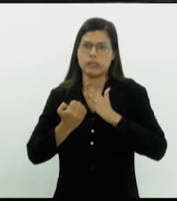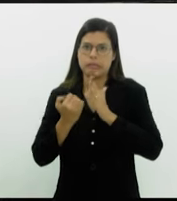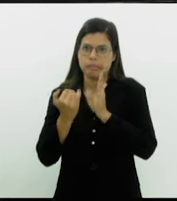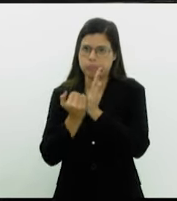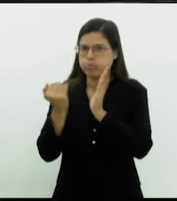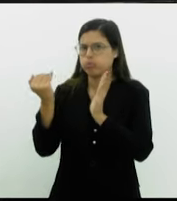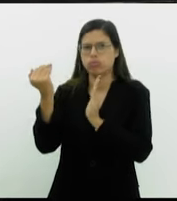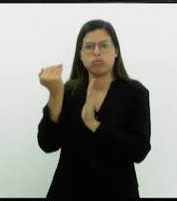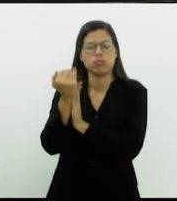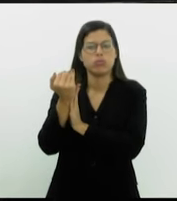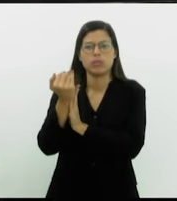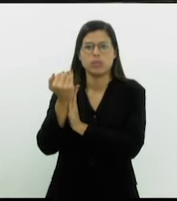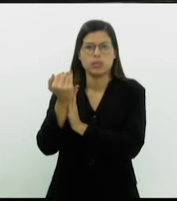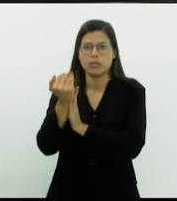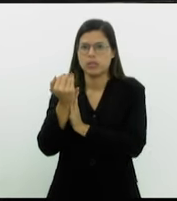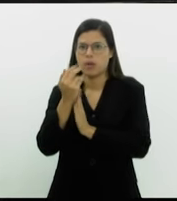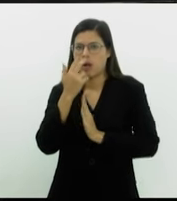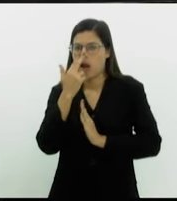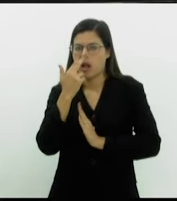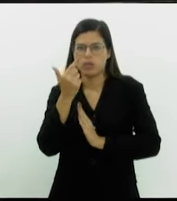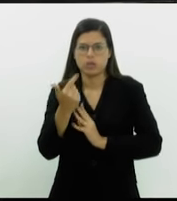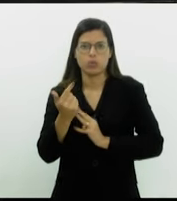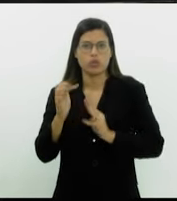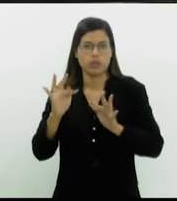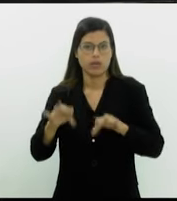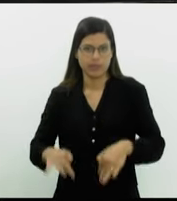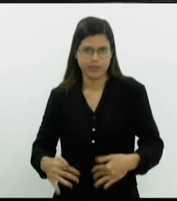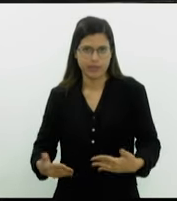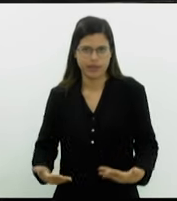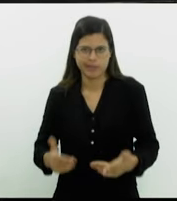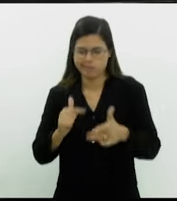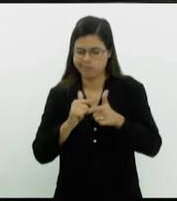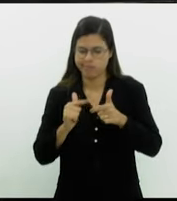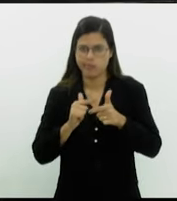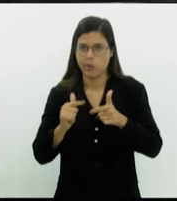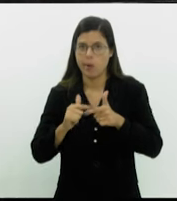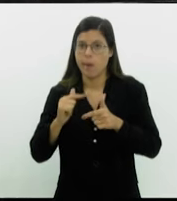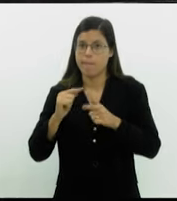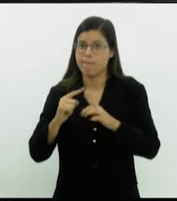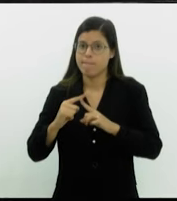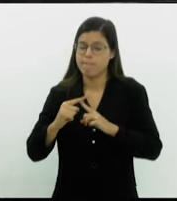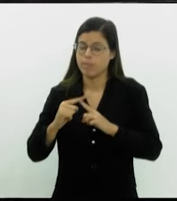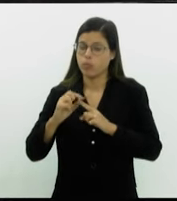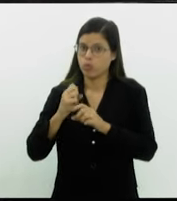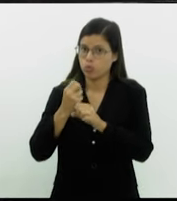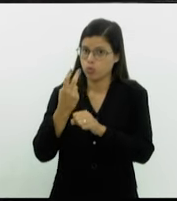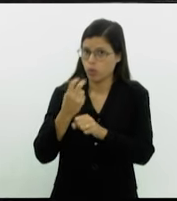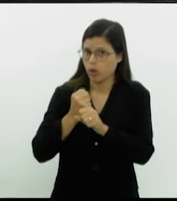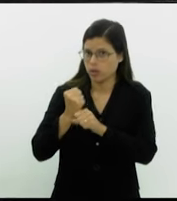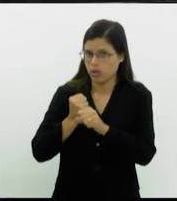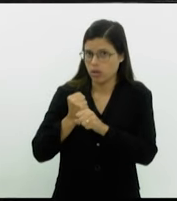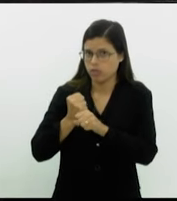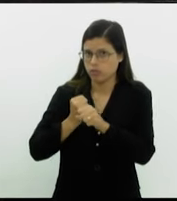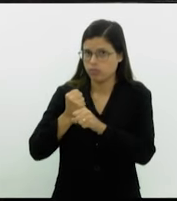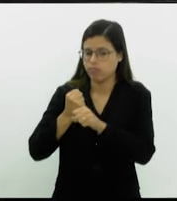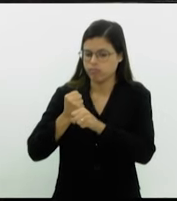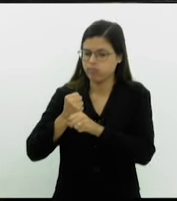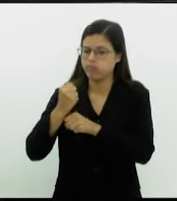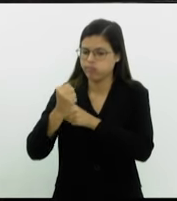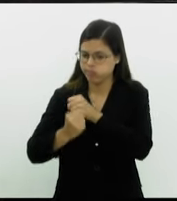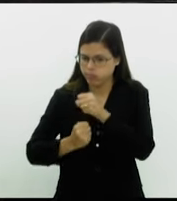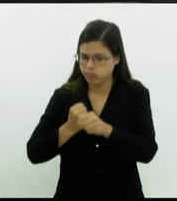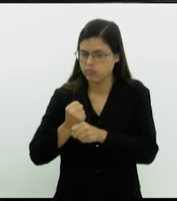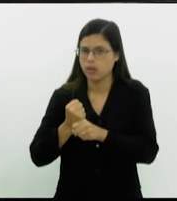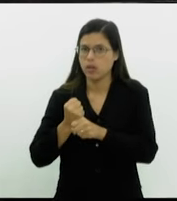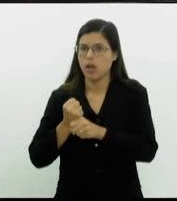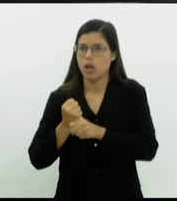Um buraco sem fim. Mais de dois anos se passaram e a crise